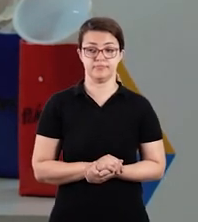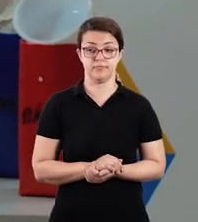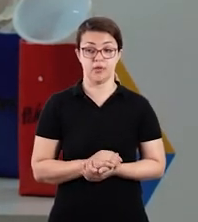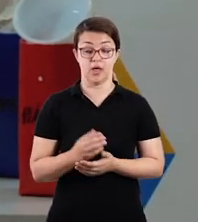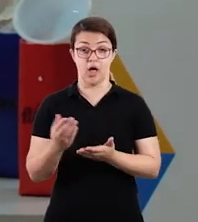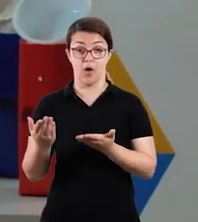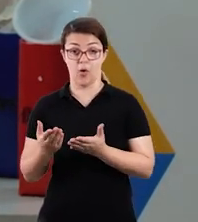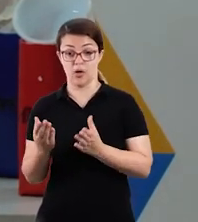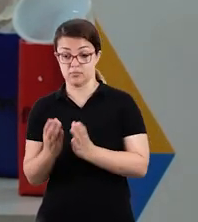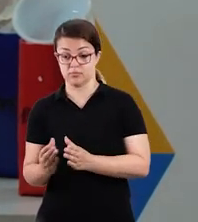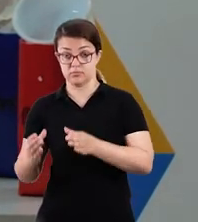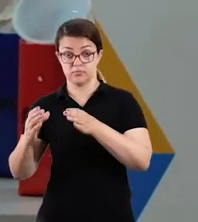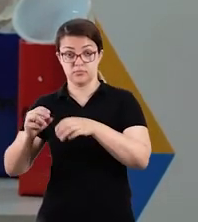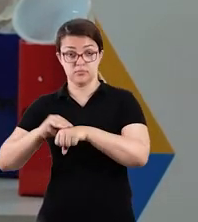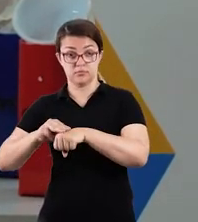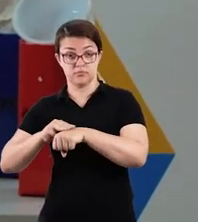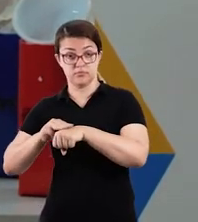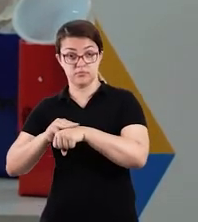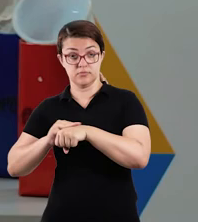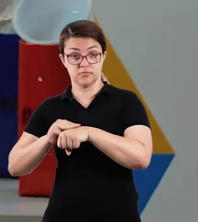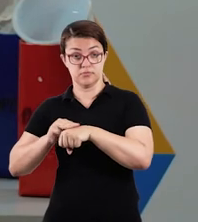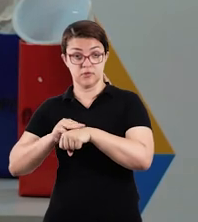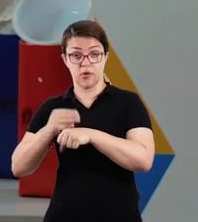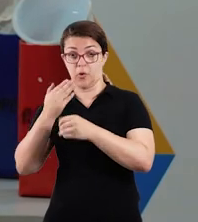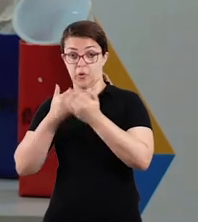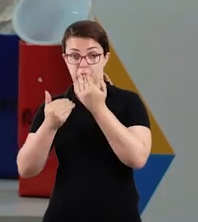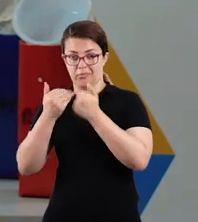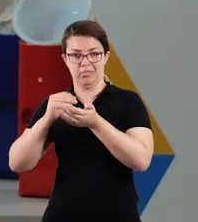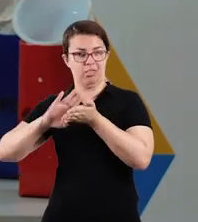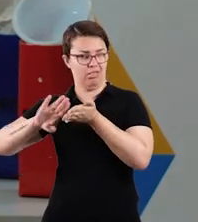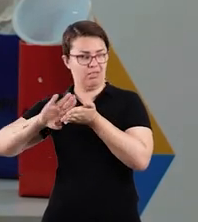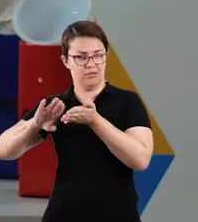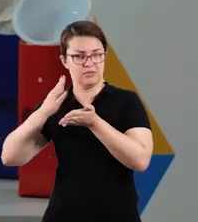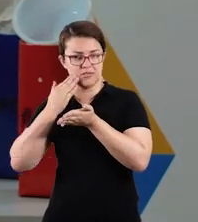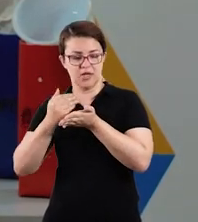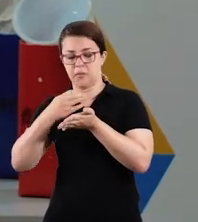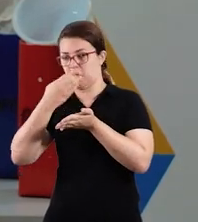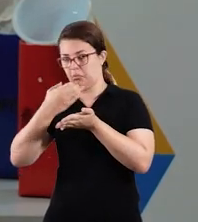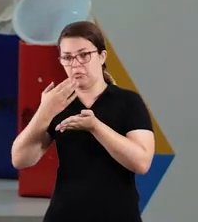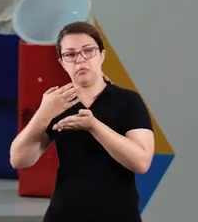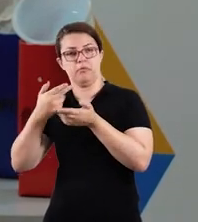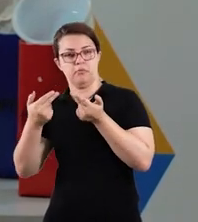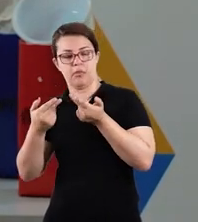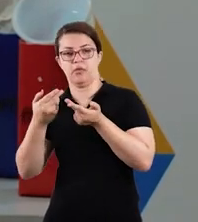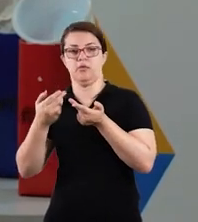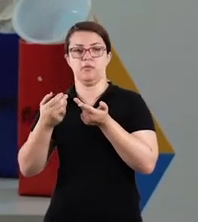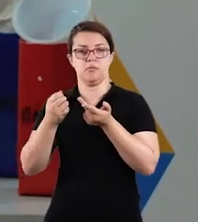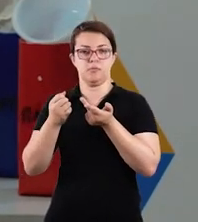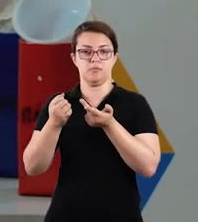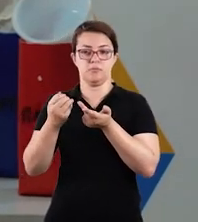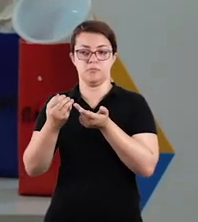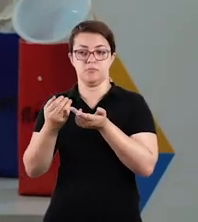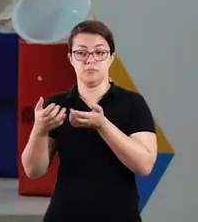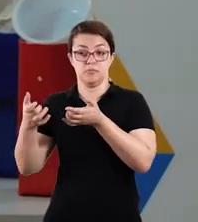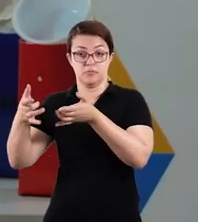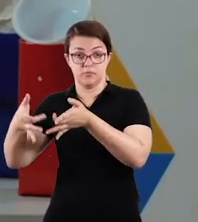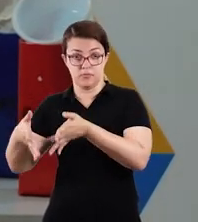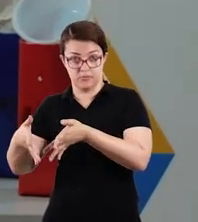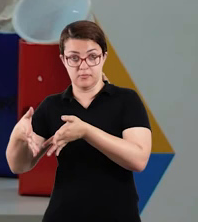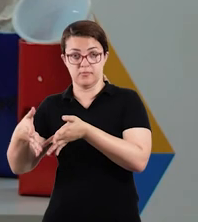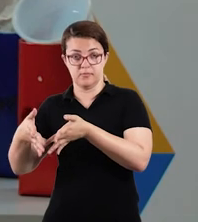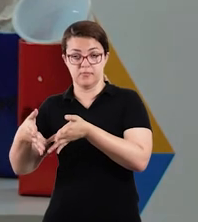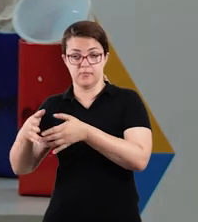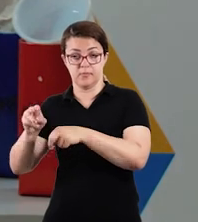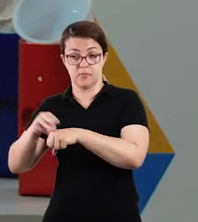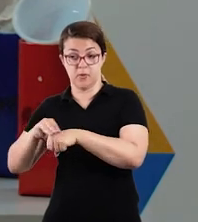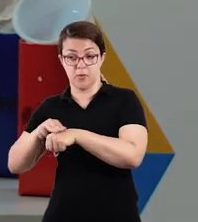como eu já expliquei. Marrom. É para os produtos orgânicos. Aquele resto de comida que você pode separar no saquinho. E ela vai para